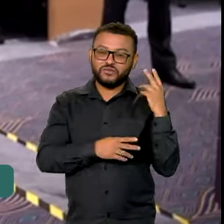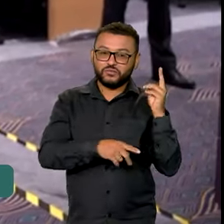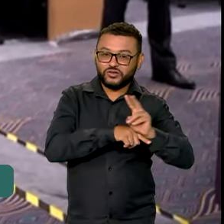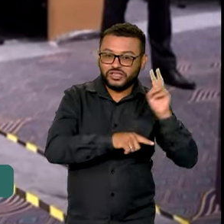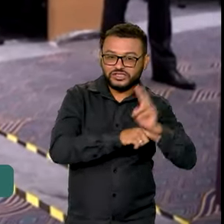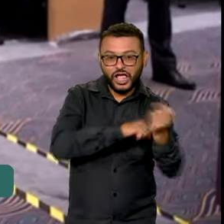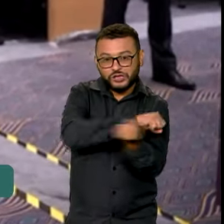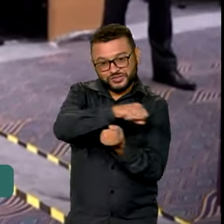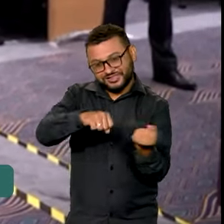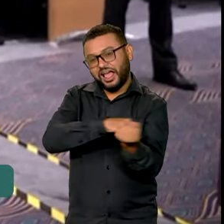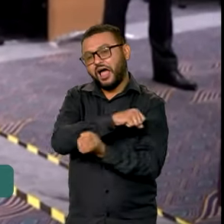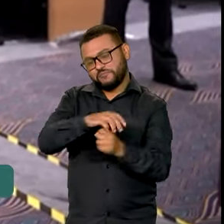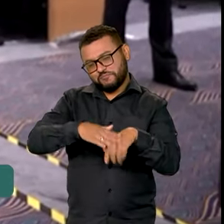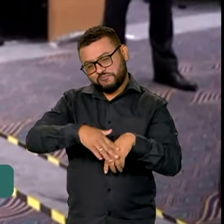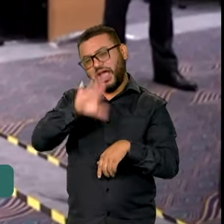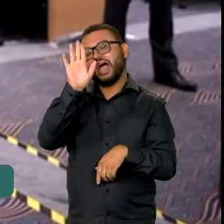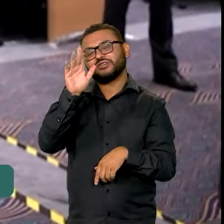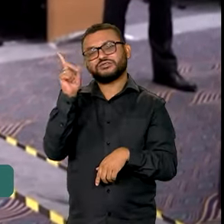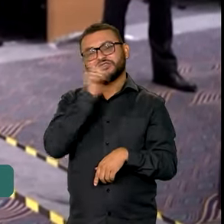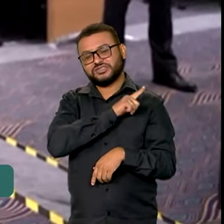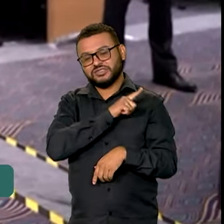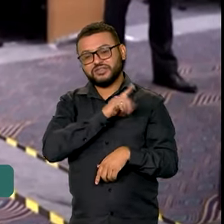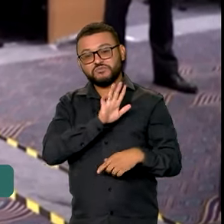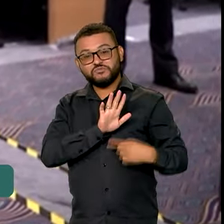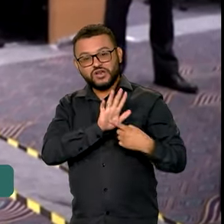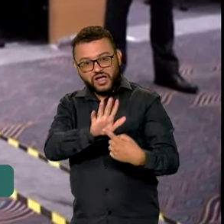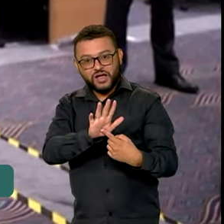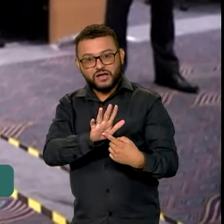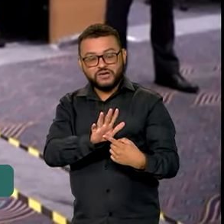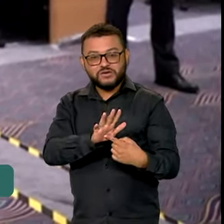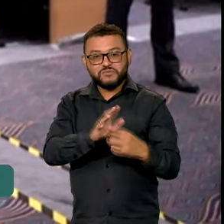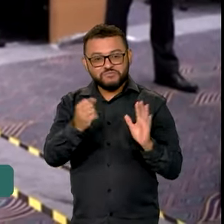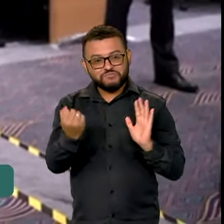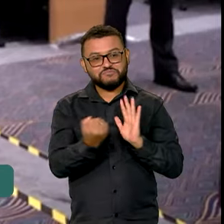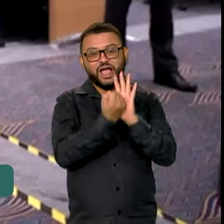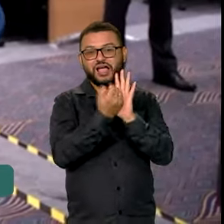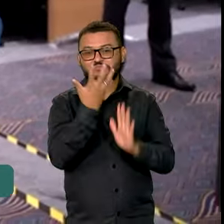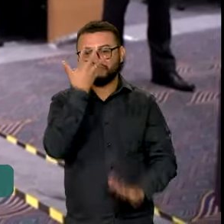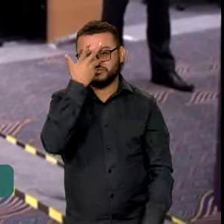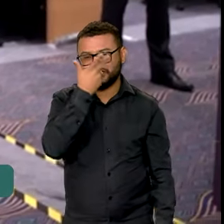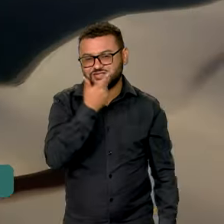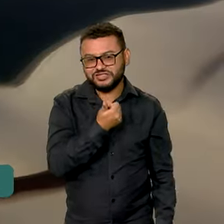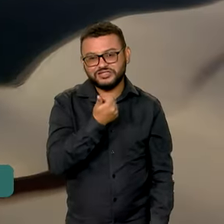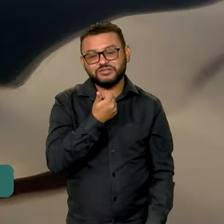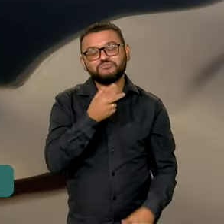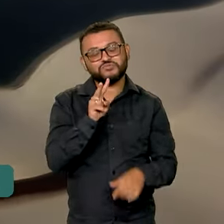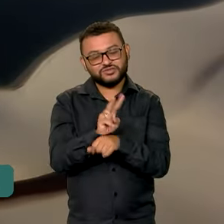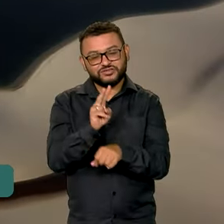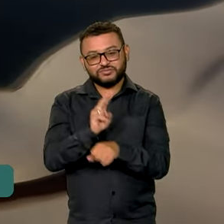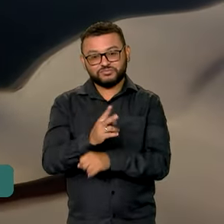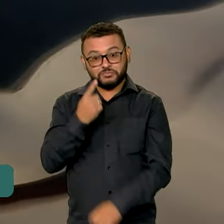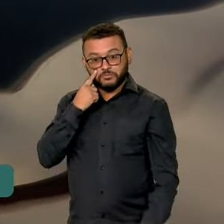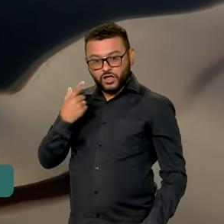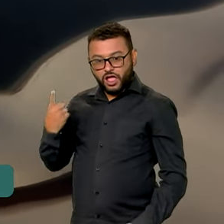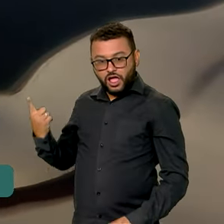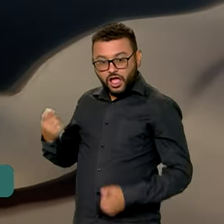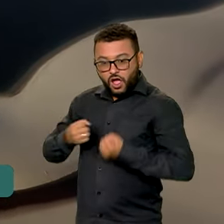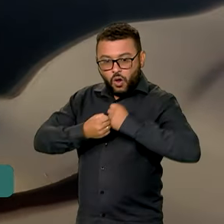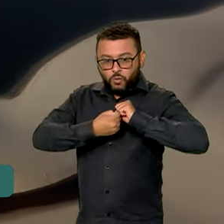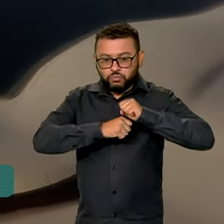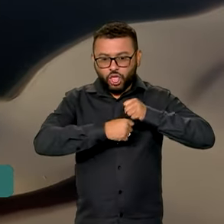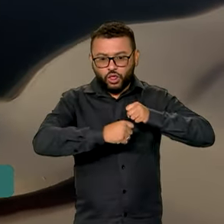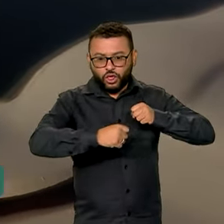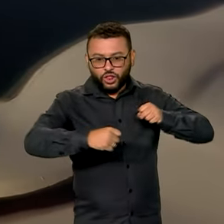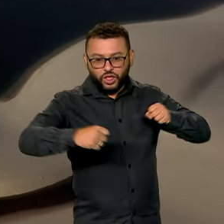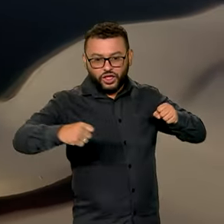sustentabilidade, para que a gente possa manter esse patrimônio bonito e preservado. Esse imenso campo